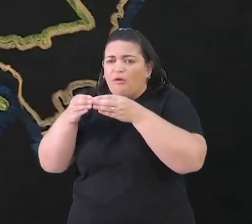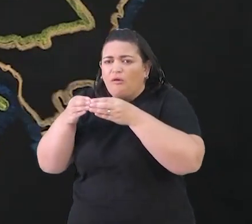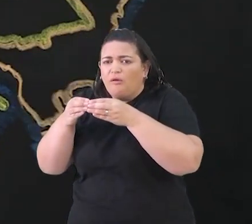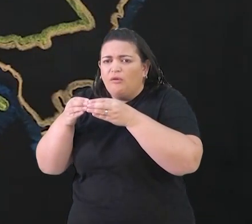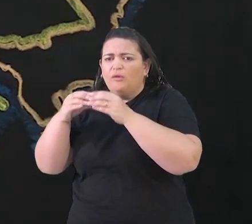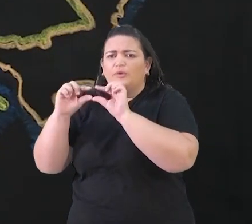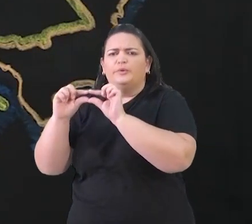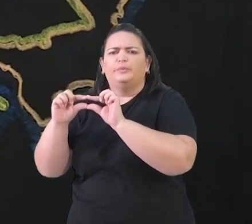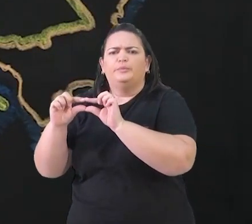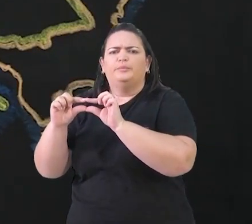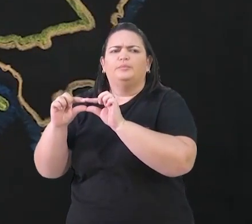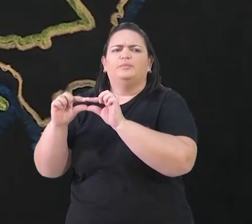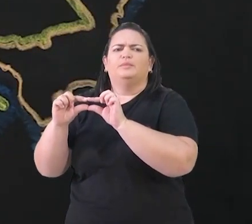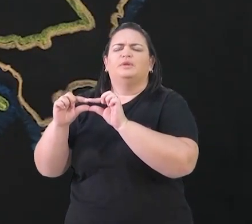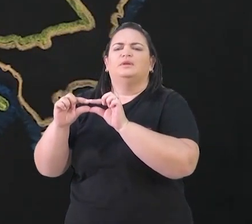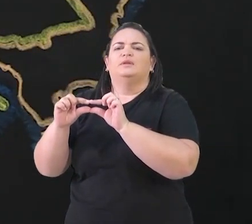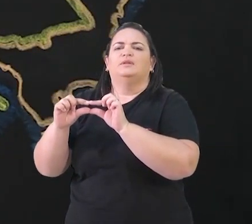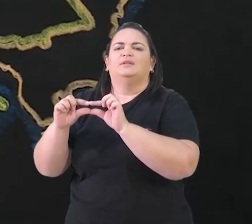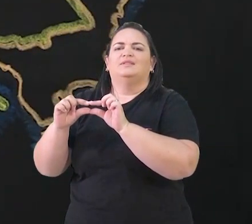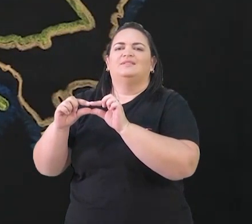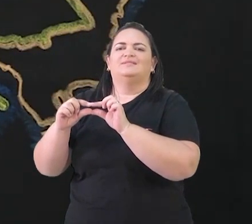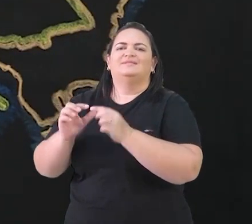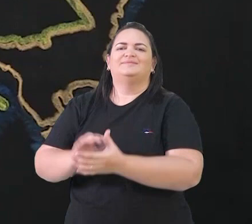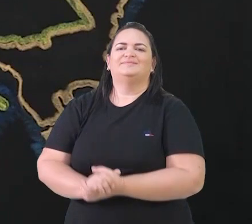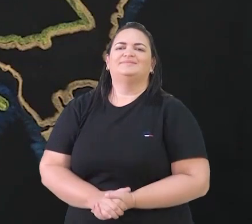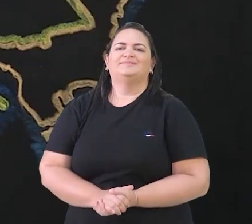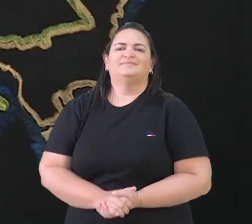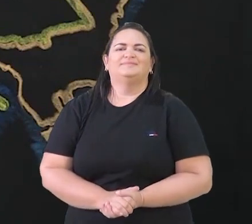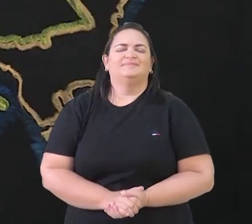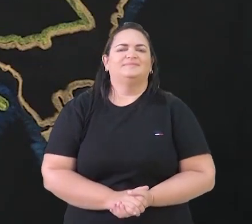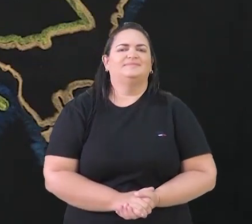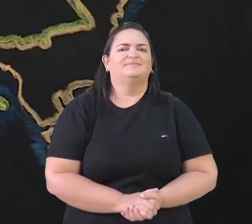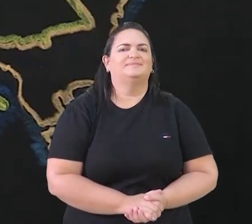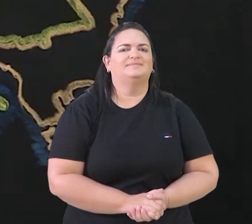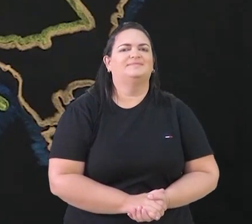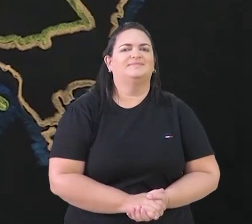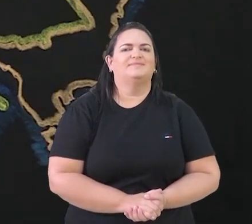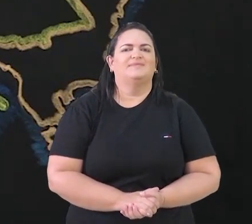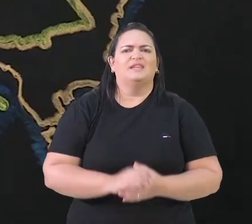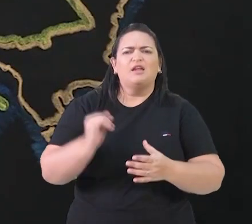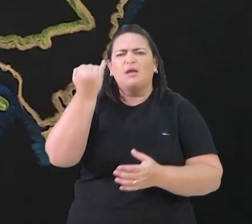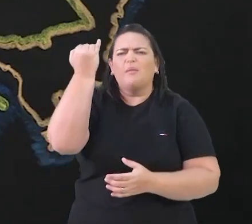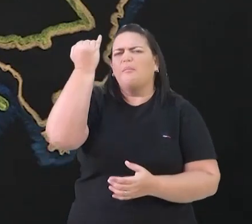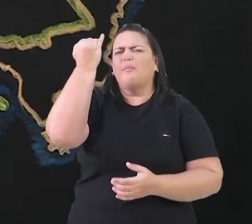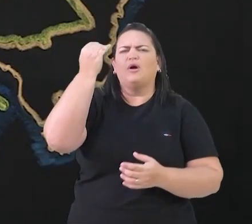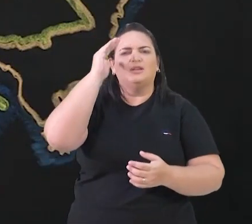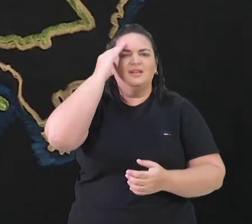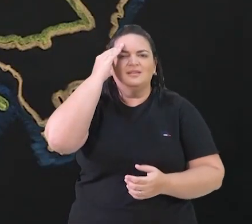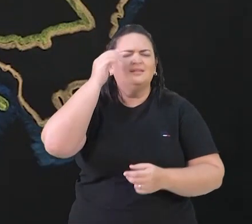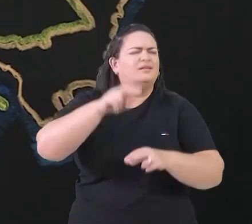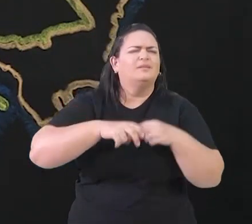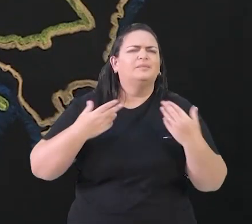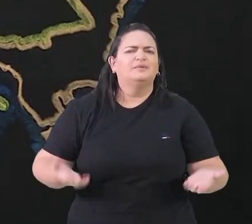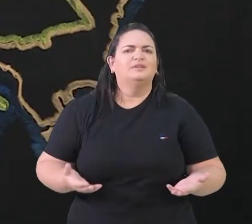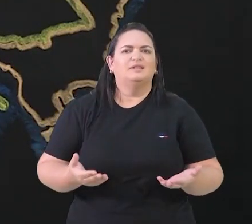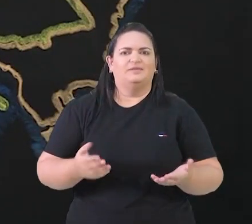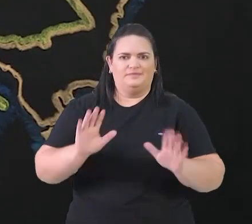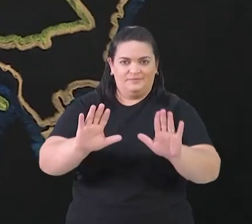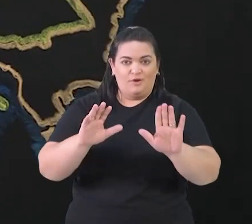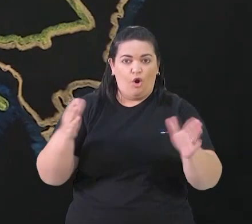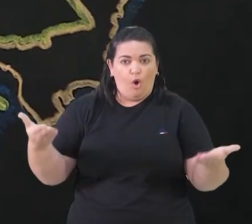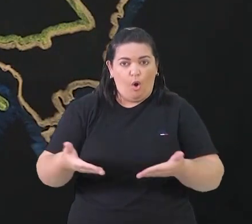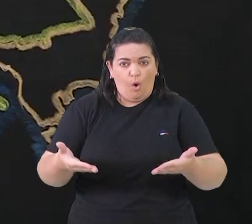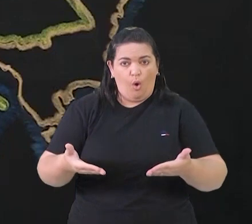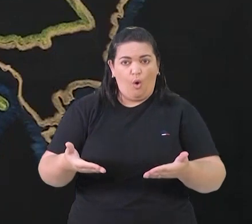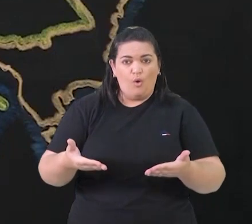parte aqui importante no Reino Unido e lá na Península Balcânica. Por que é importante a gente entender essa divisão territorial? A gente vive